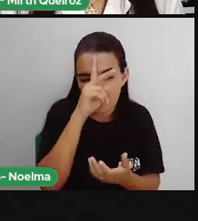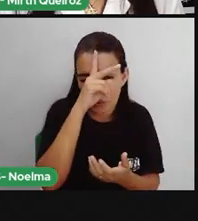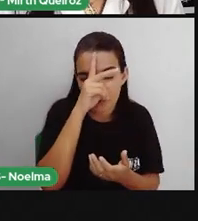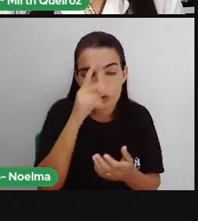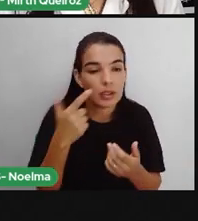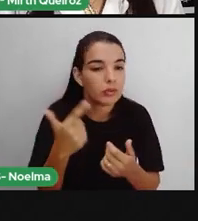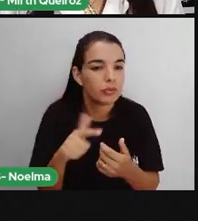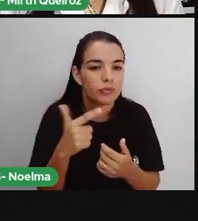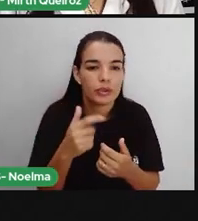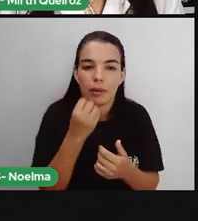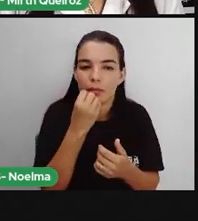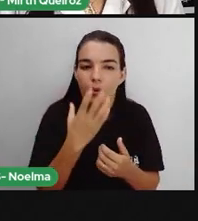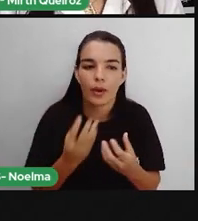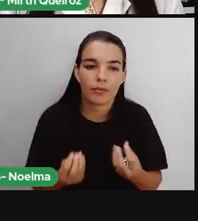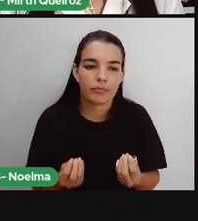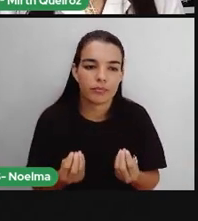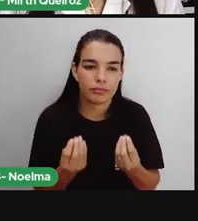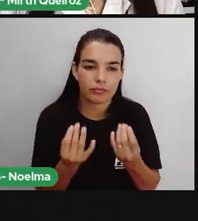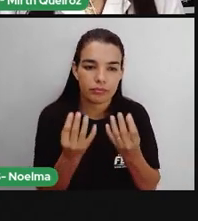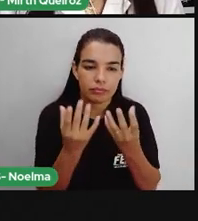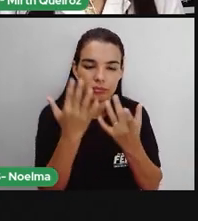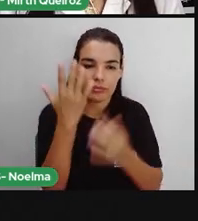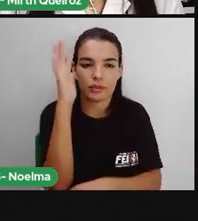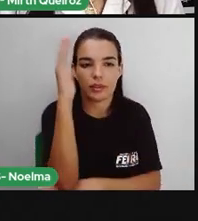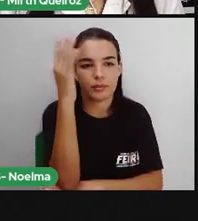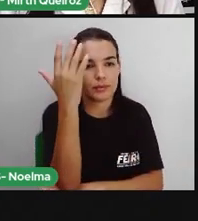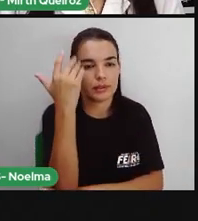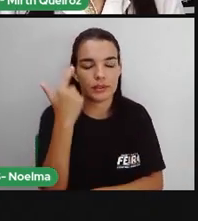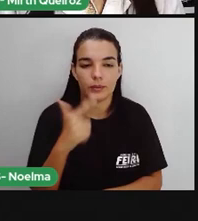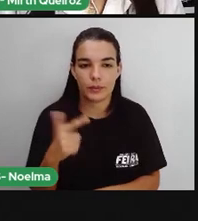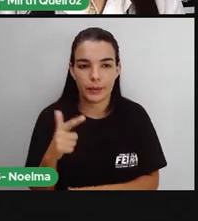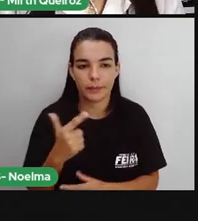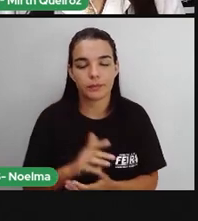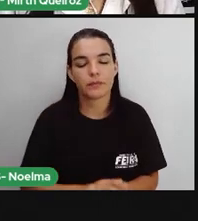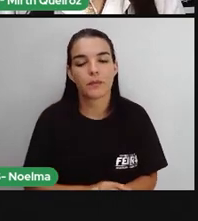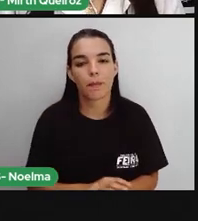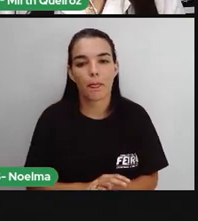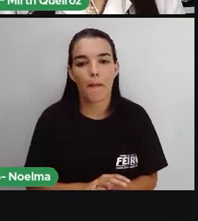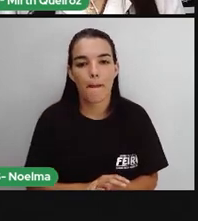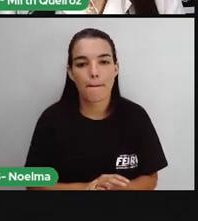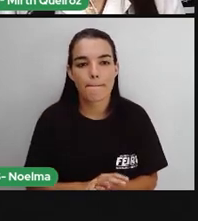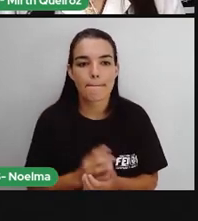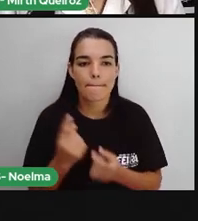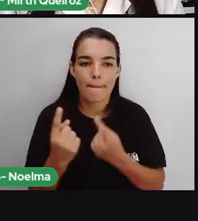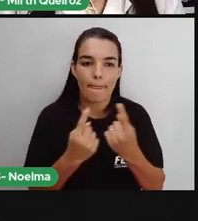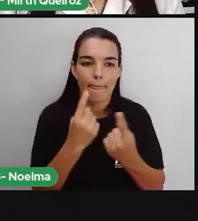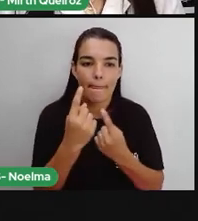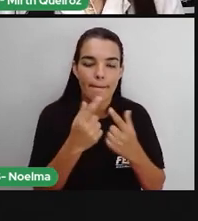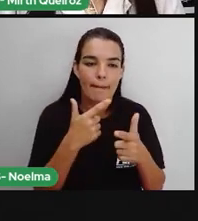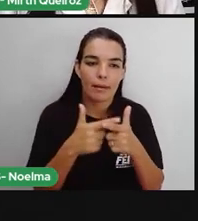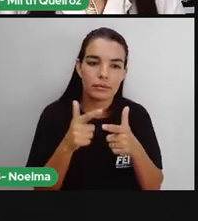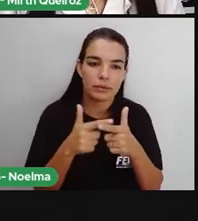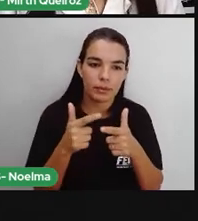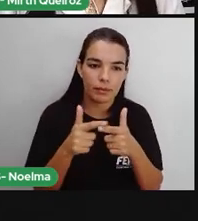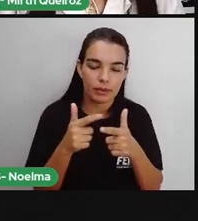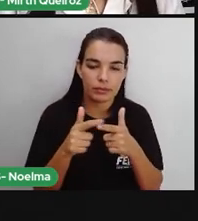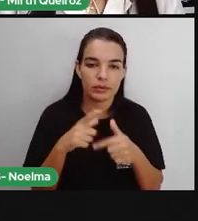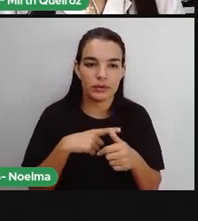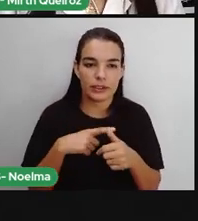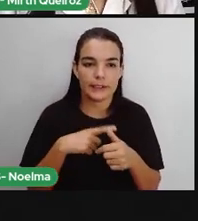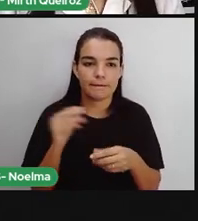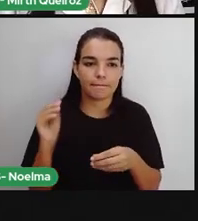fertilidade. Então, estão aí alguns dos motivos desse solo não ser tão favorável